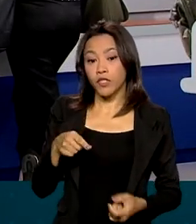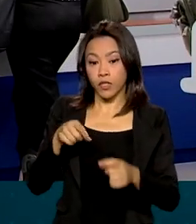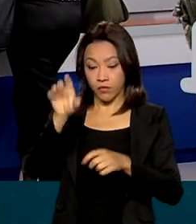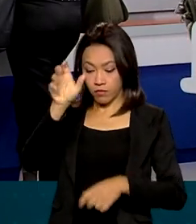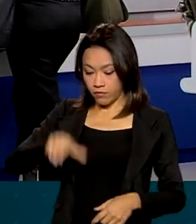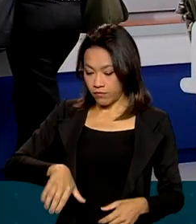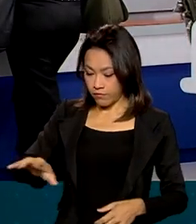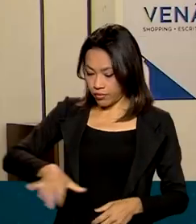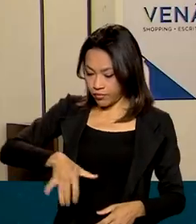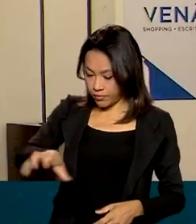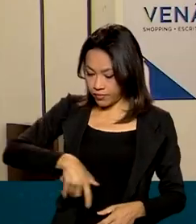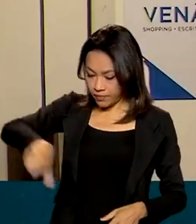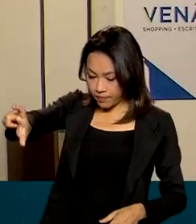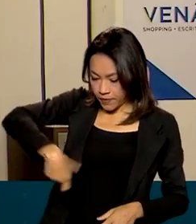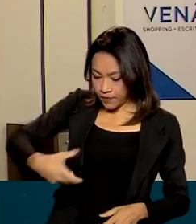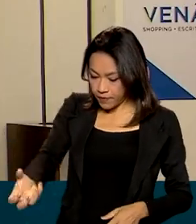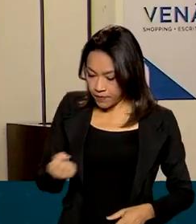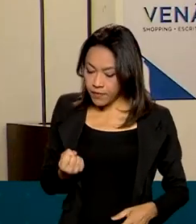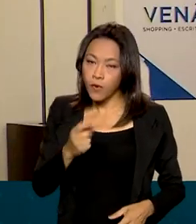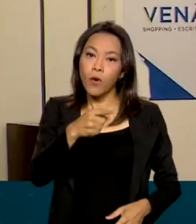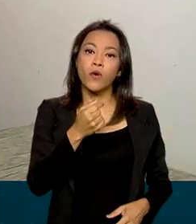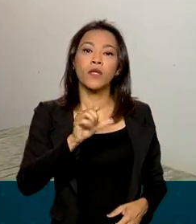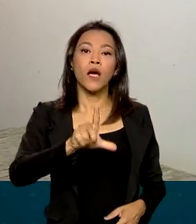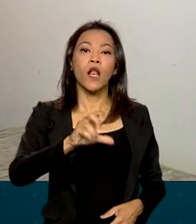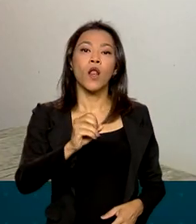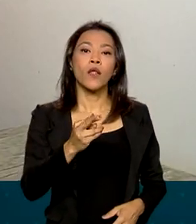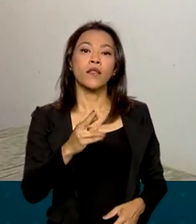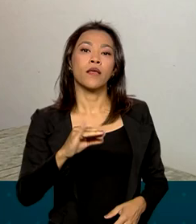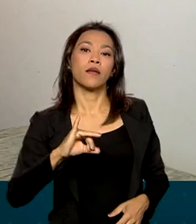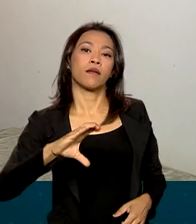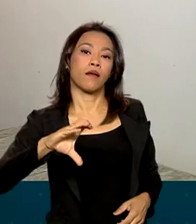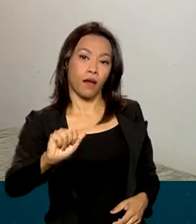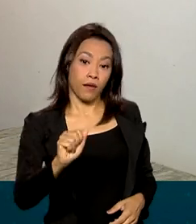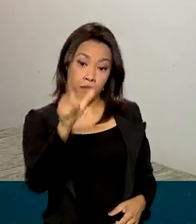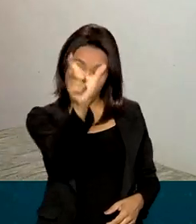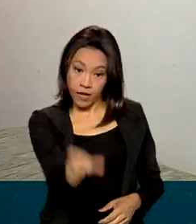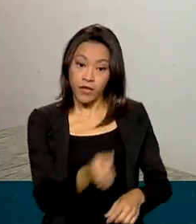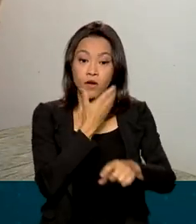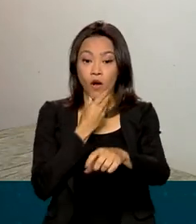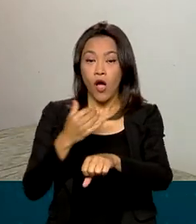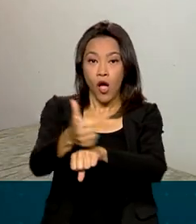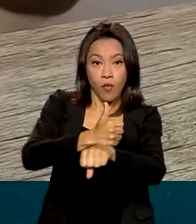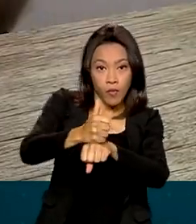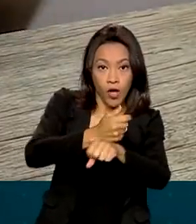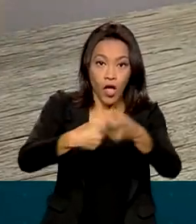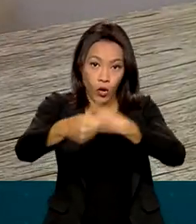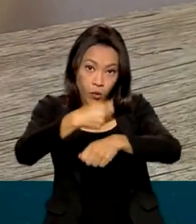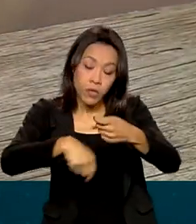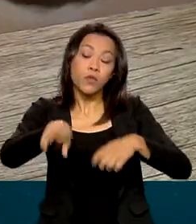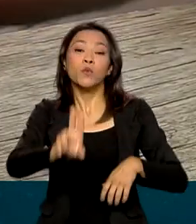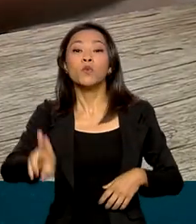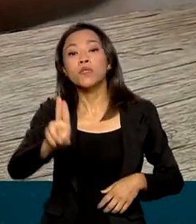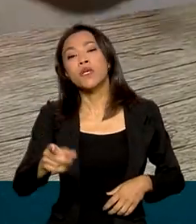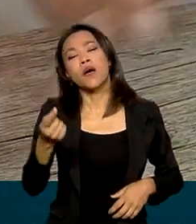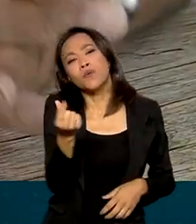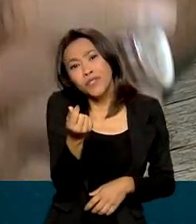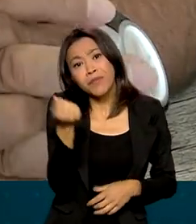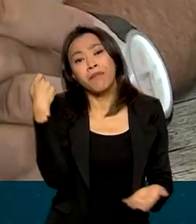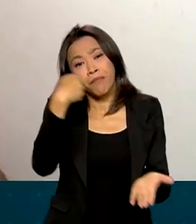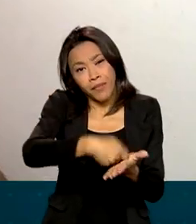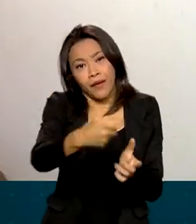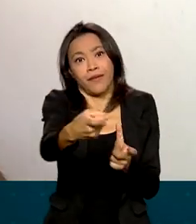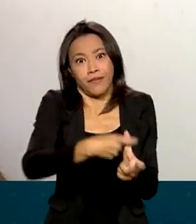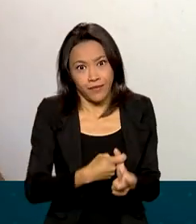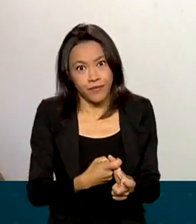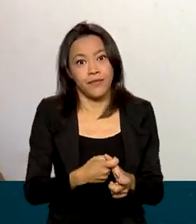autoatendimento da Caixa e nas casas lotéricas. Para este economista, uma das vantagens é usar o dinheiro para pagar dívidas.